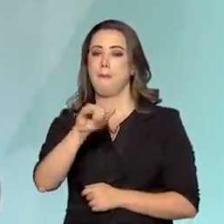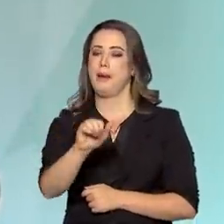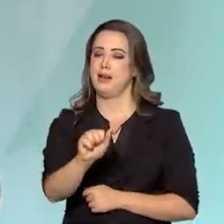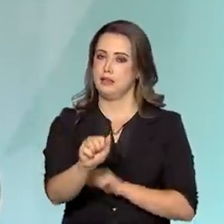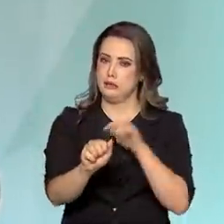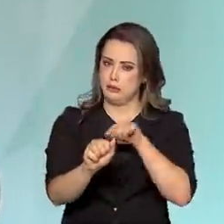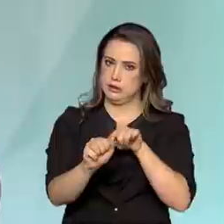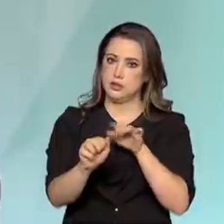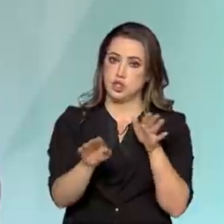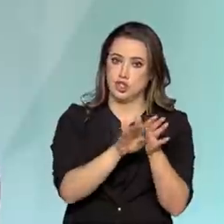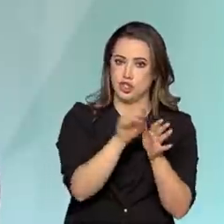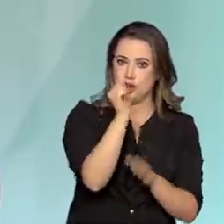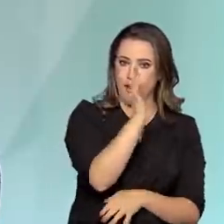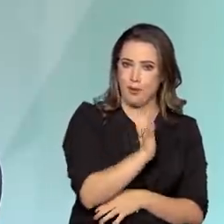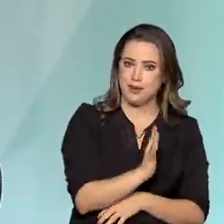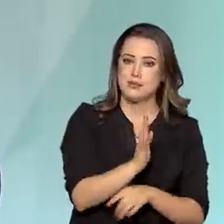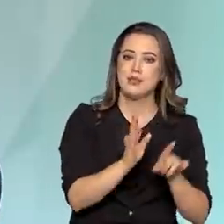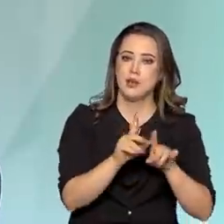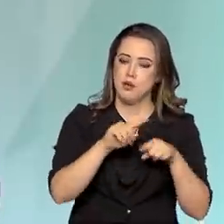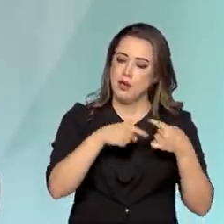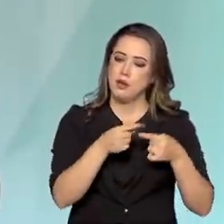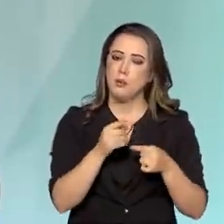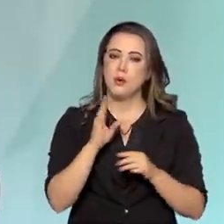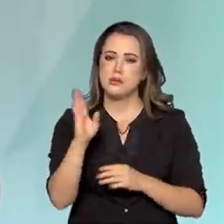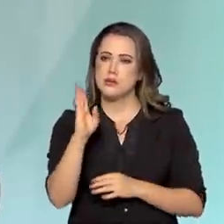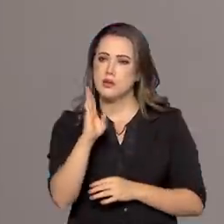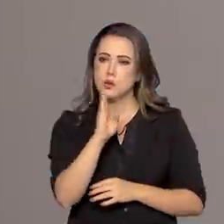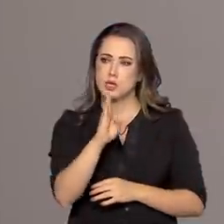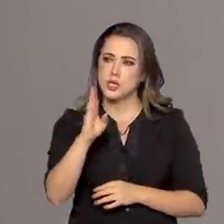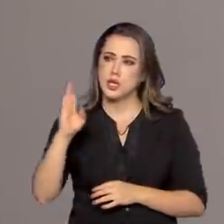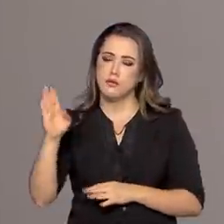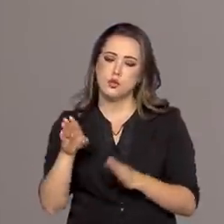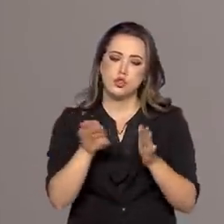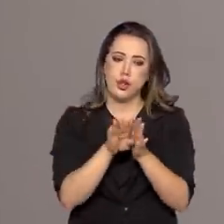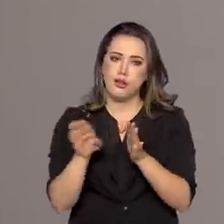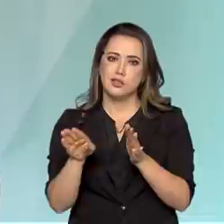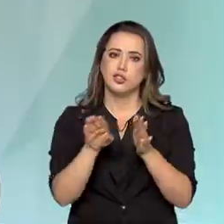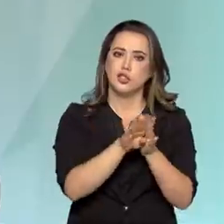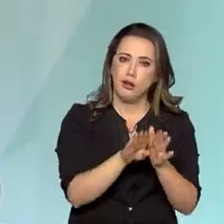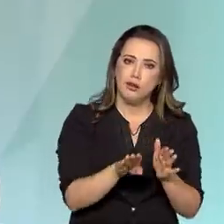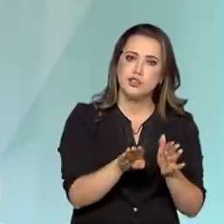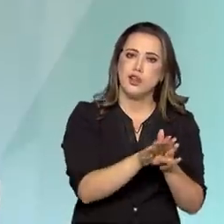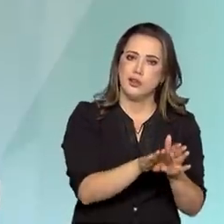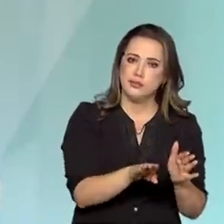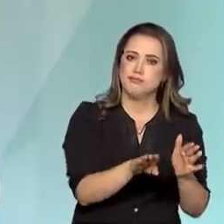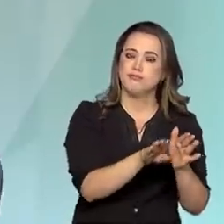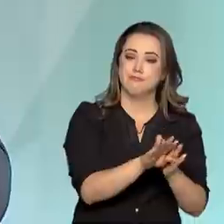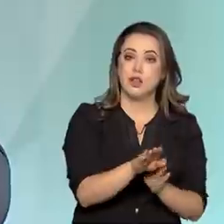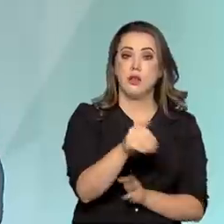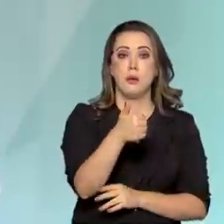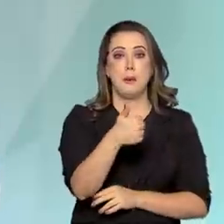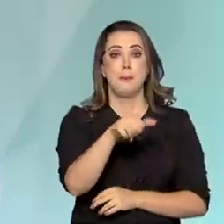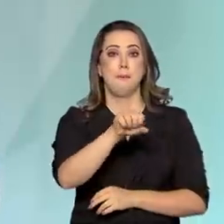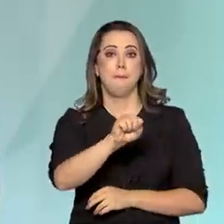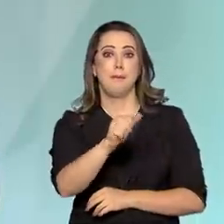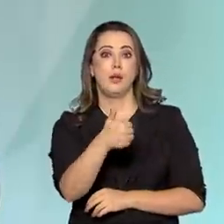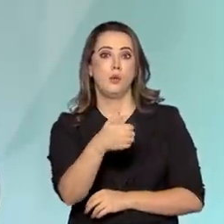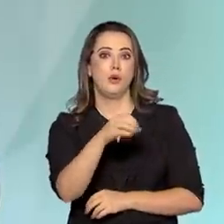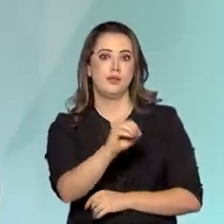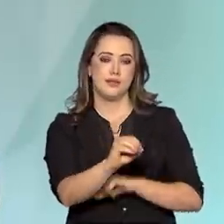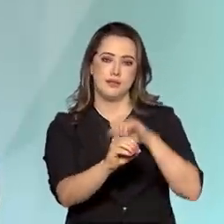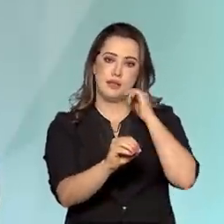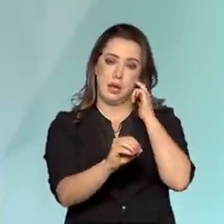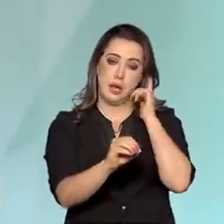biblioteca vem, começa a vir aos poucos, se instala, então, a partir de 29 de outubro de 1810 e é a partir daí que a gente comemora. Então, em 2010, completamos